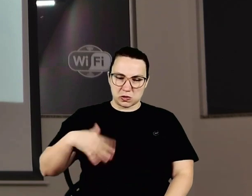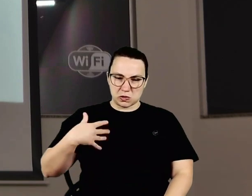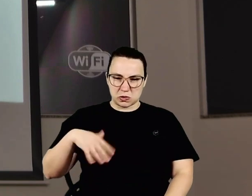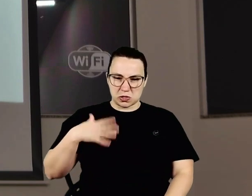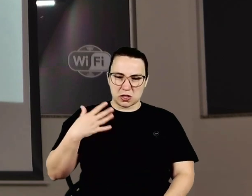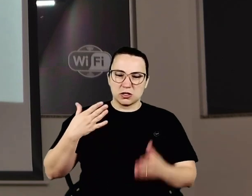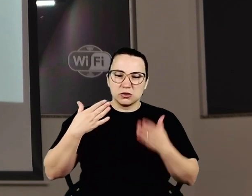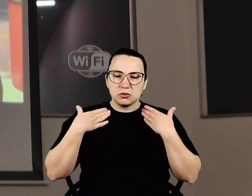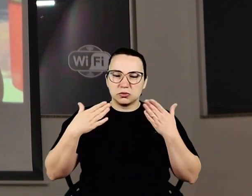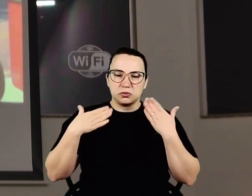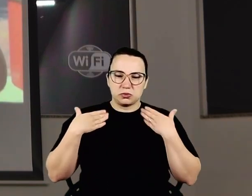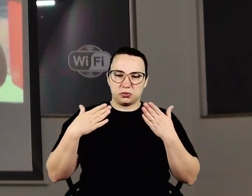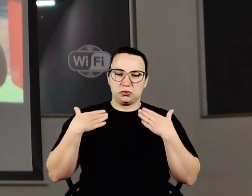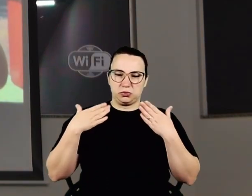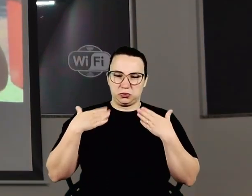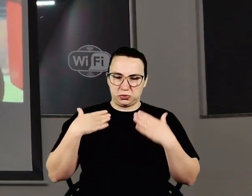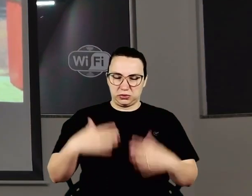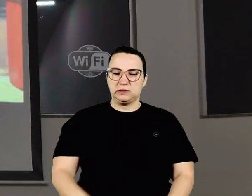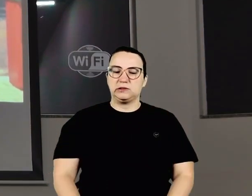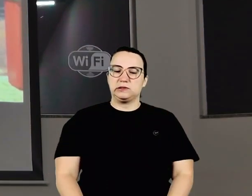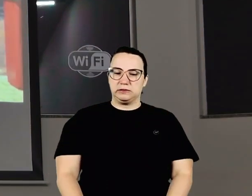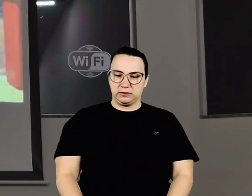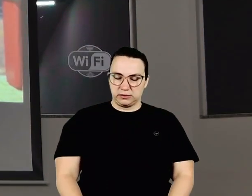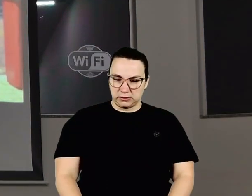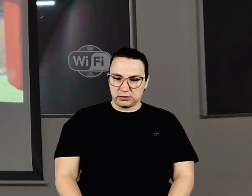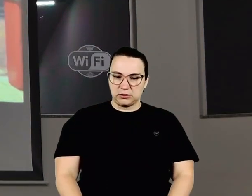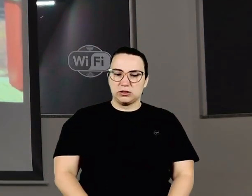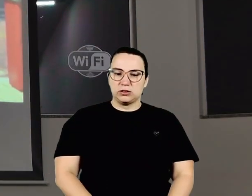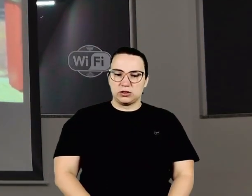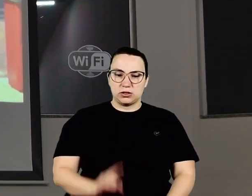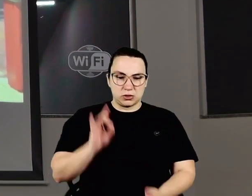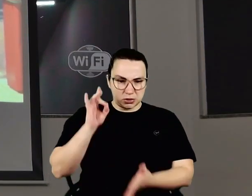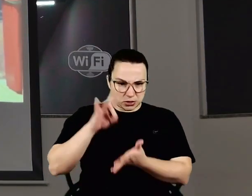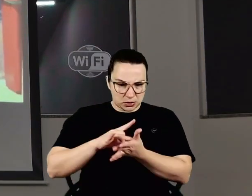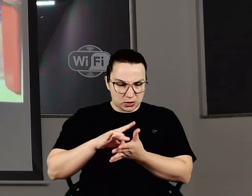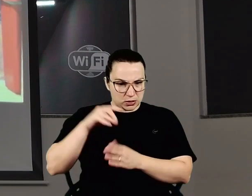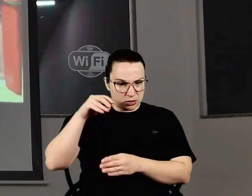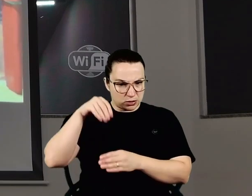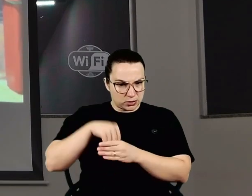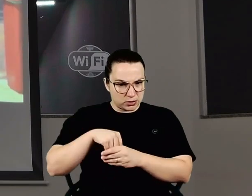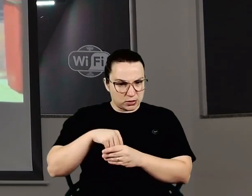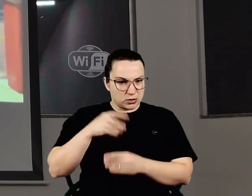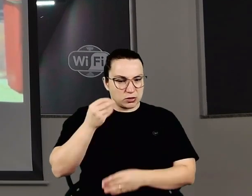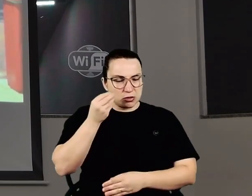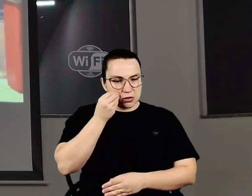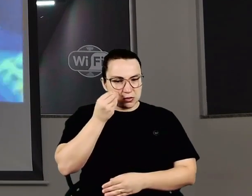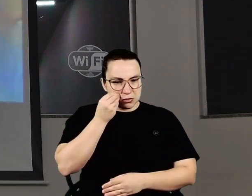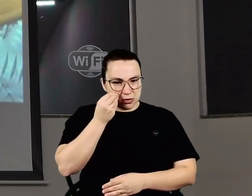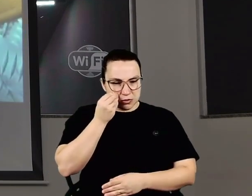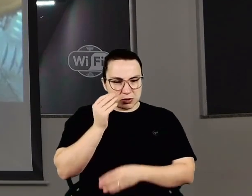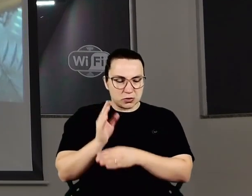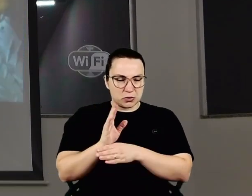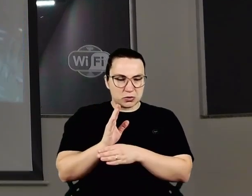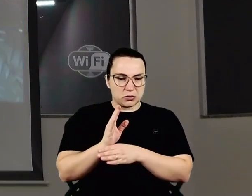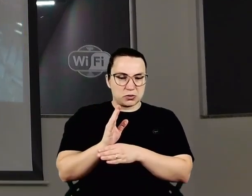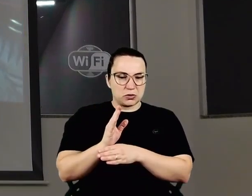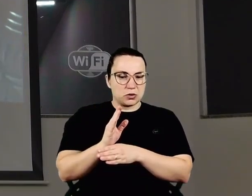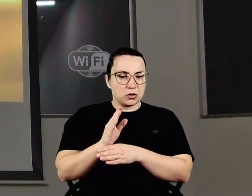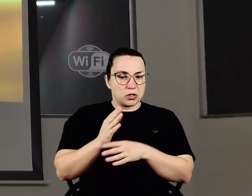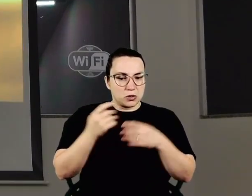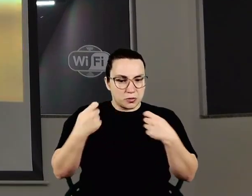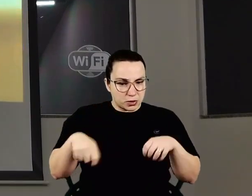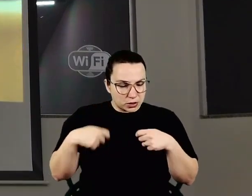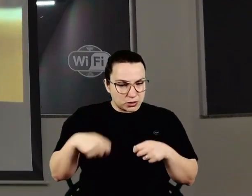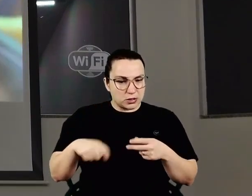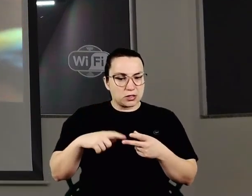Instagram lá. Mas, cara, é só indo para ver a realidade do que as pessoas precisam, do que os alunos precisam